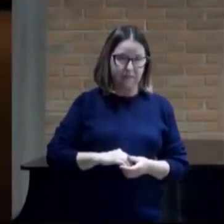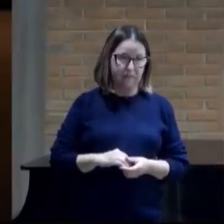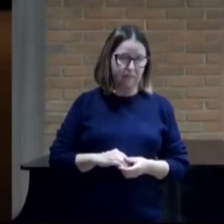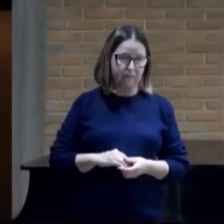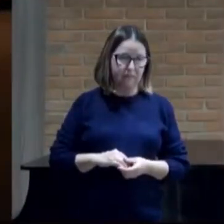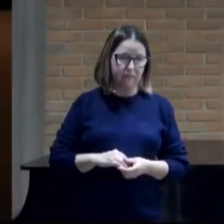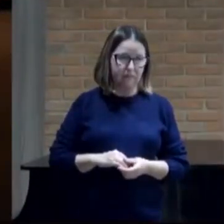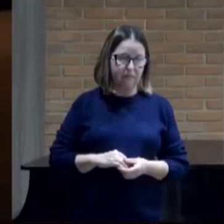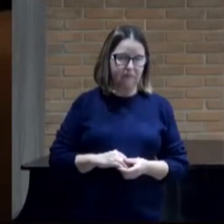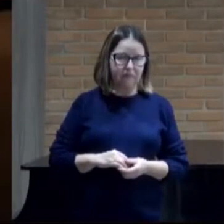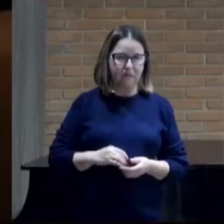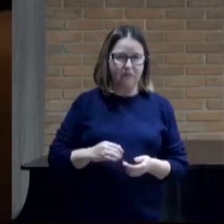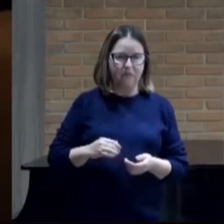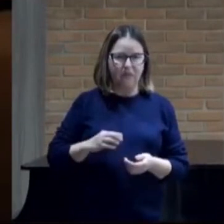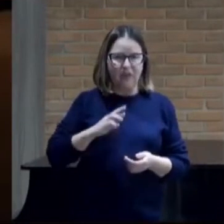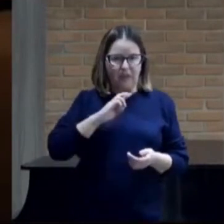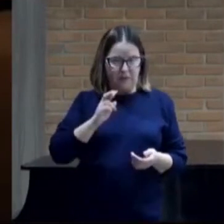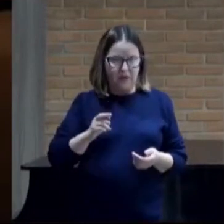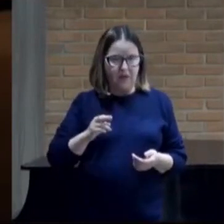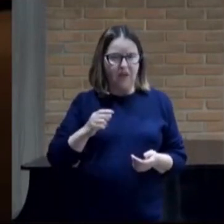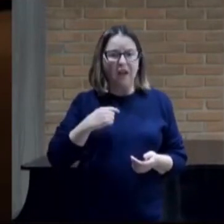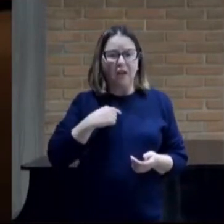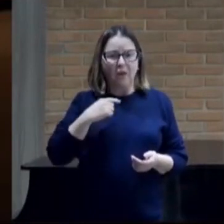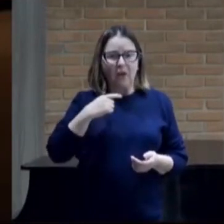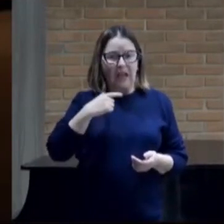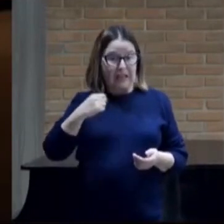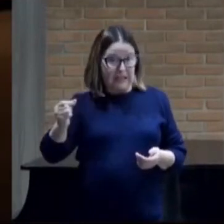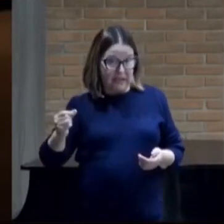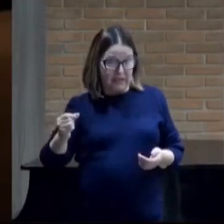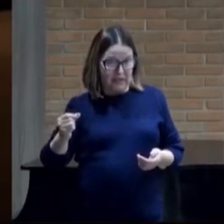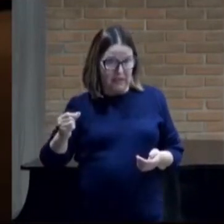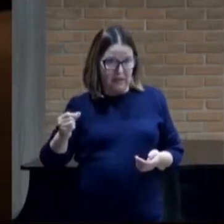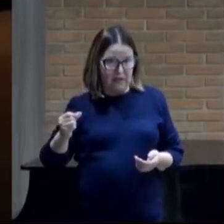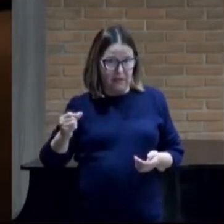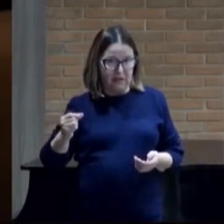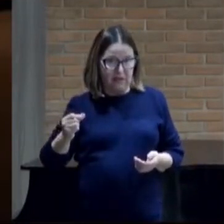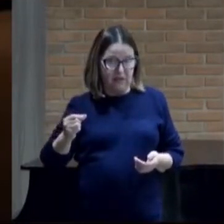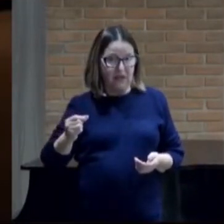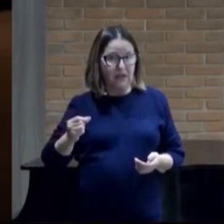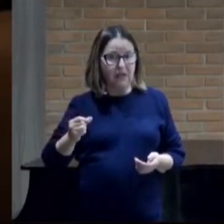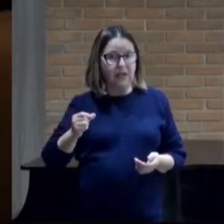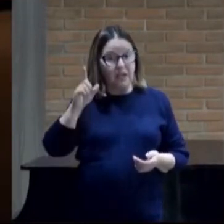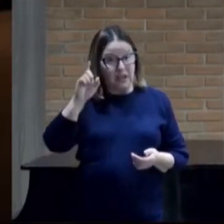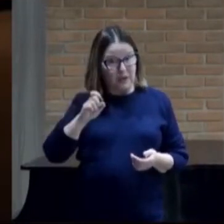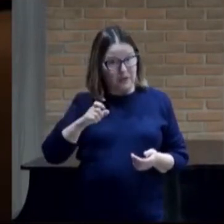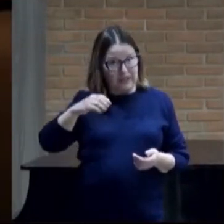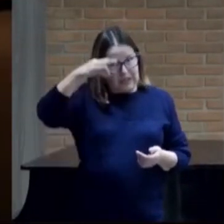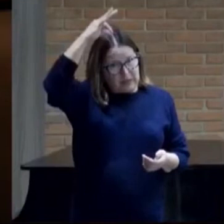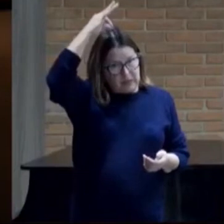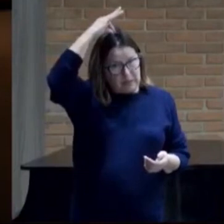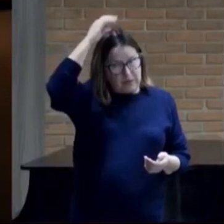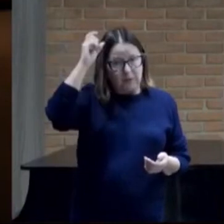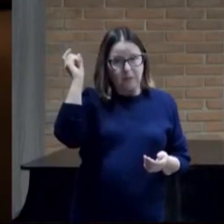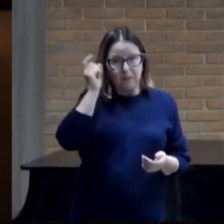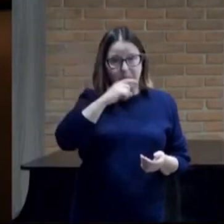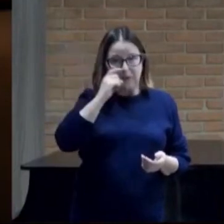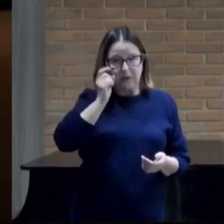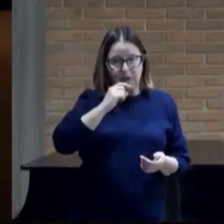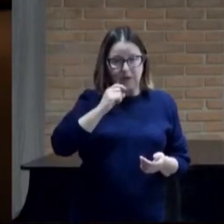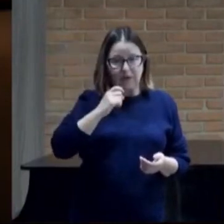Respondeu ele sairei e serei espírito mentiroso na boca de todos os seus